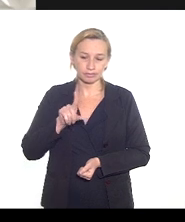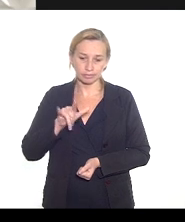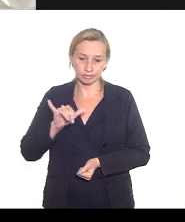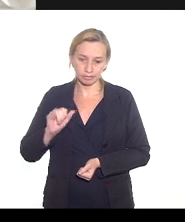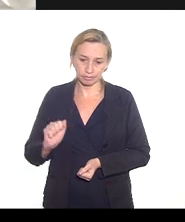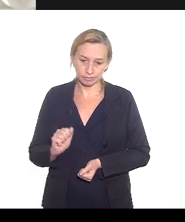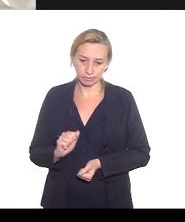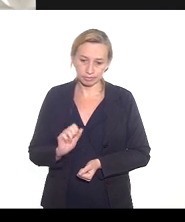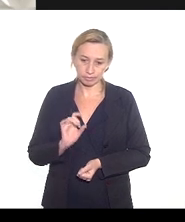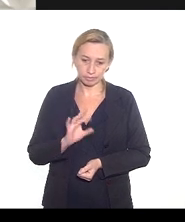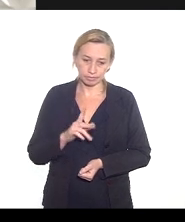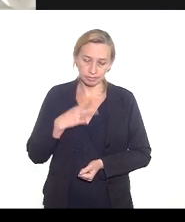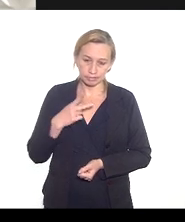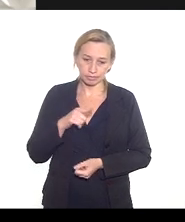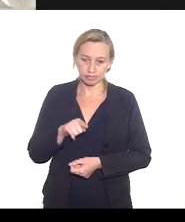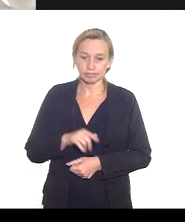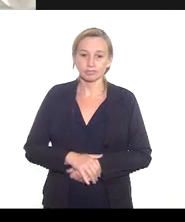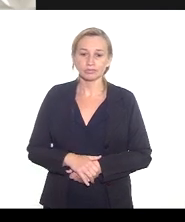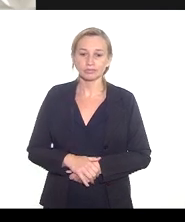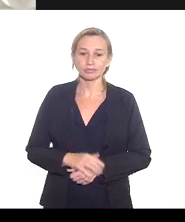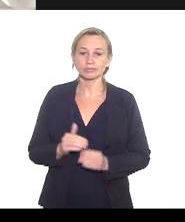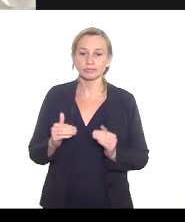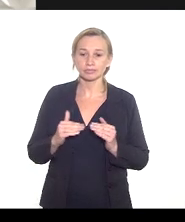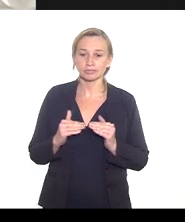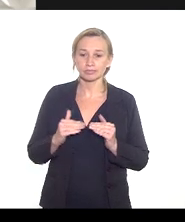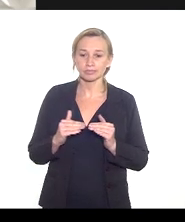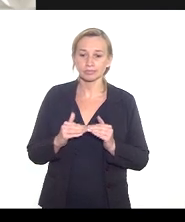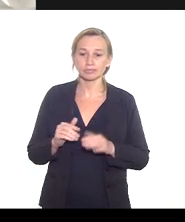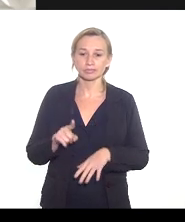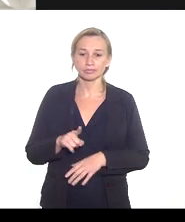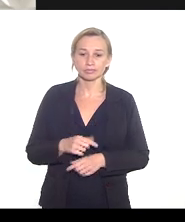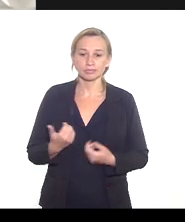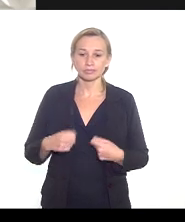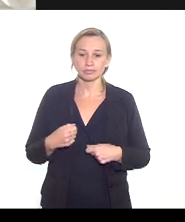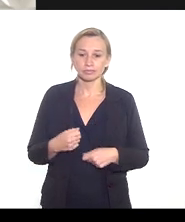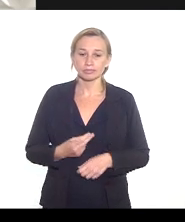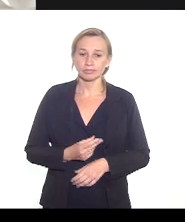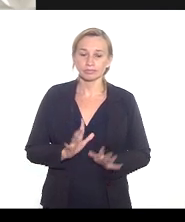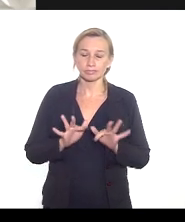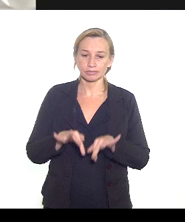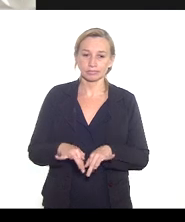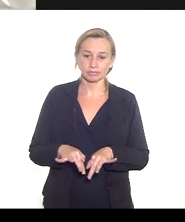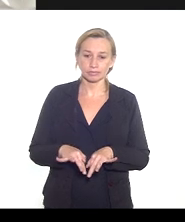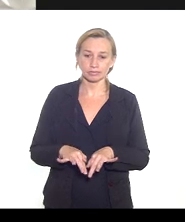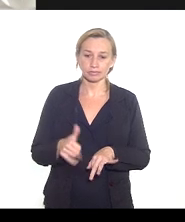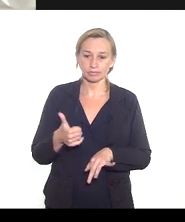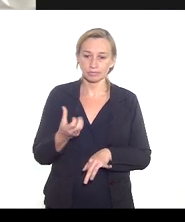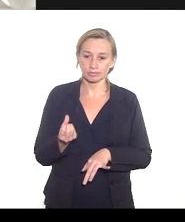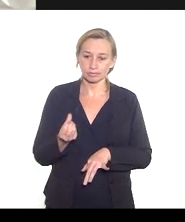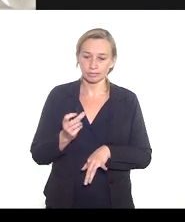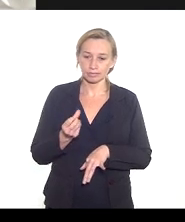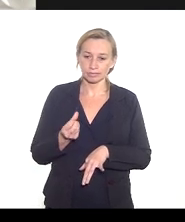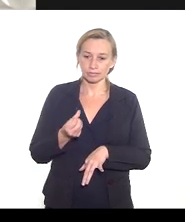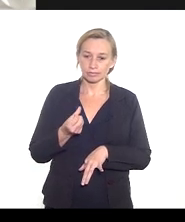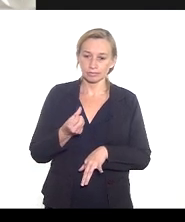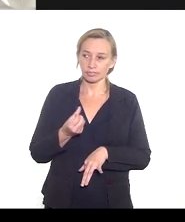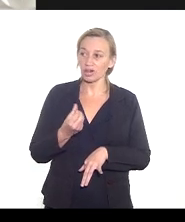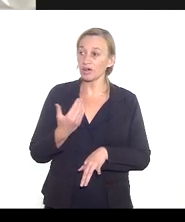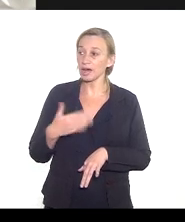pra gente estabelecer aqui um acordo né que nós precisamos encerrar nossa audiência às 16h30